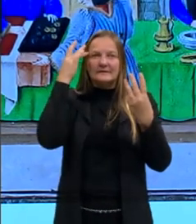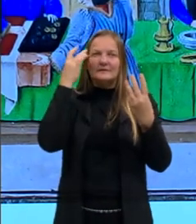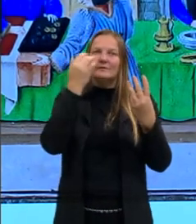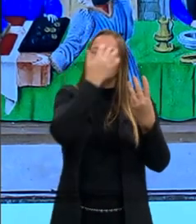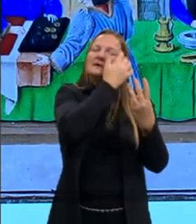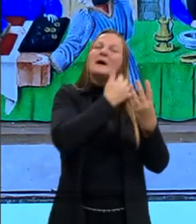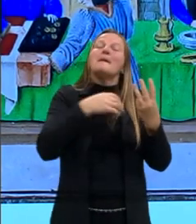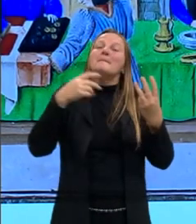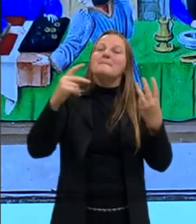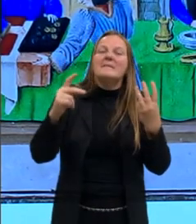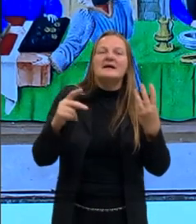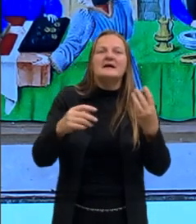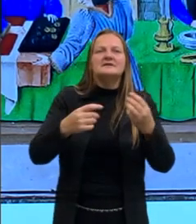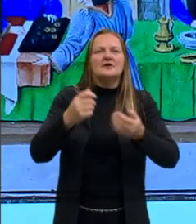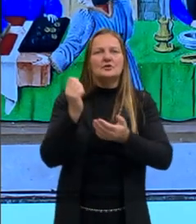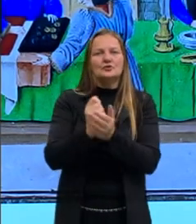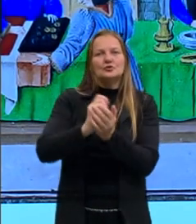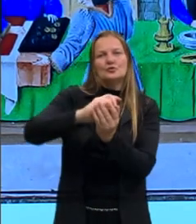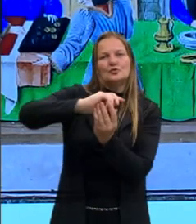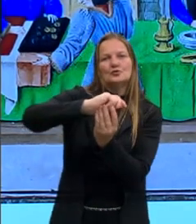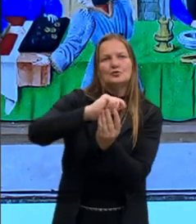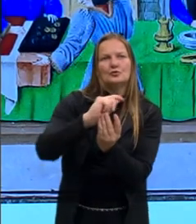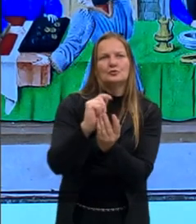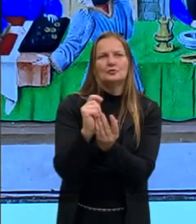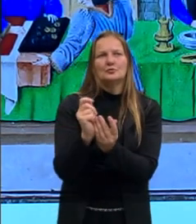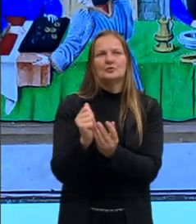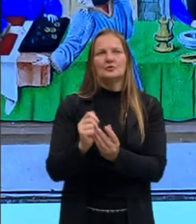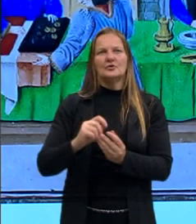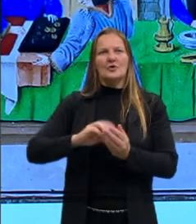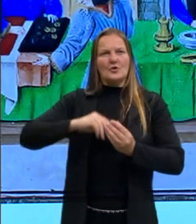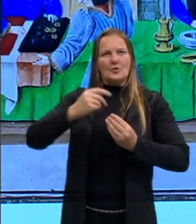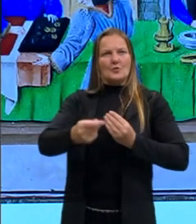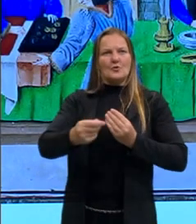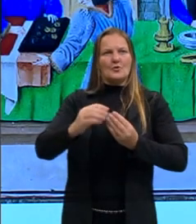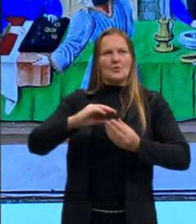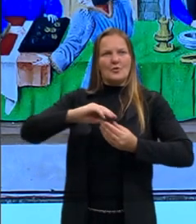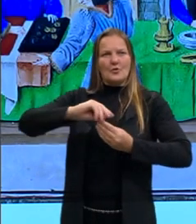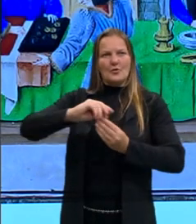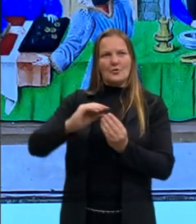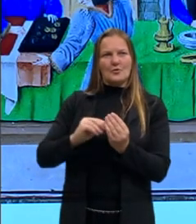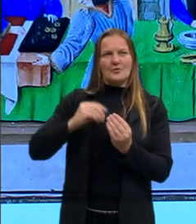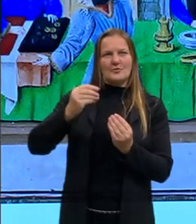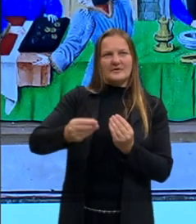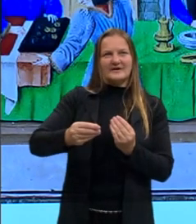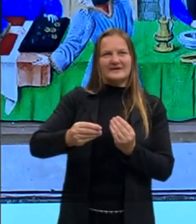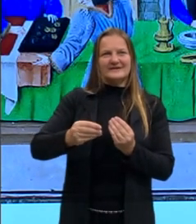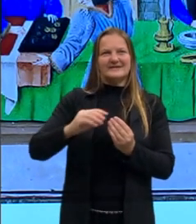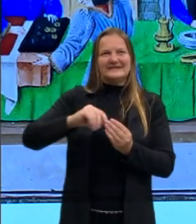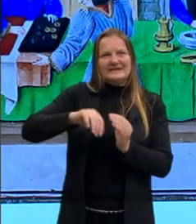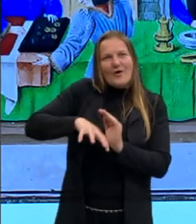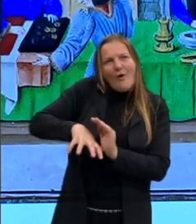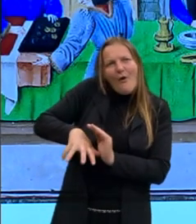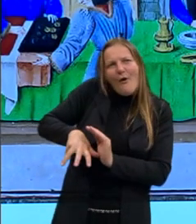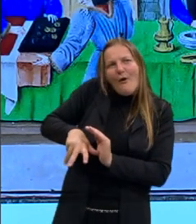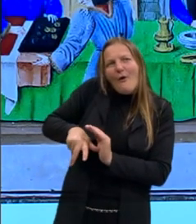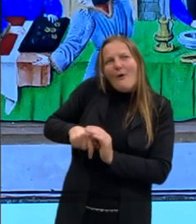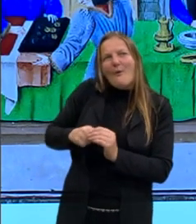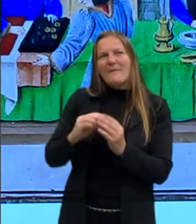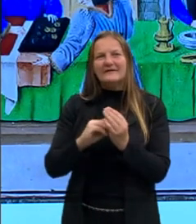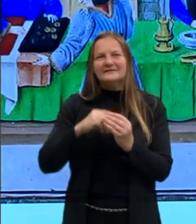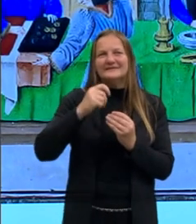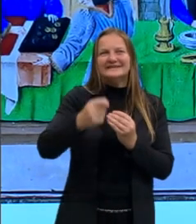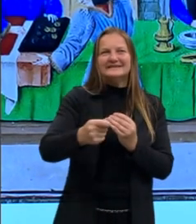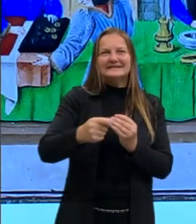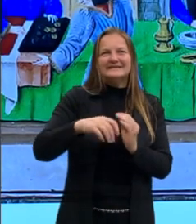que elas estão jogando baralho, tem uma pessoa ali tirando uma cartinha de trás, roubando claramente no jogo.